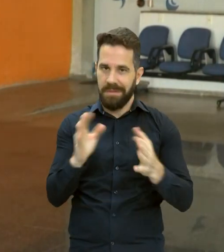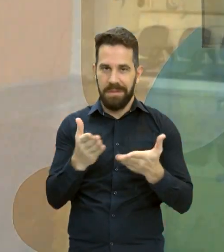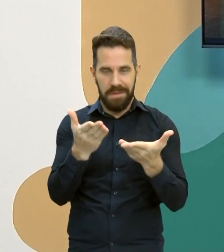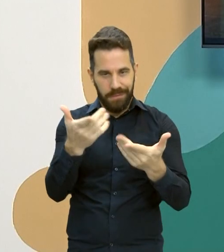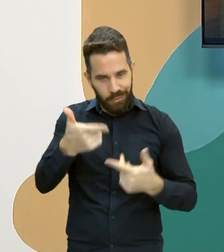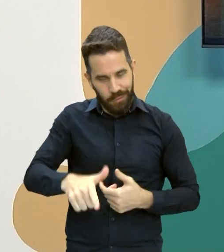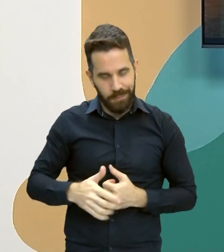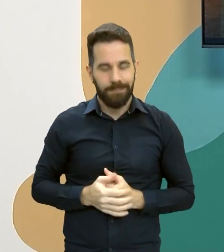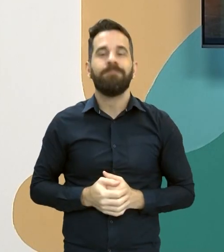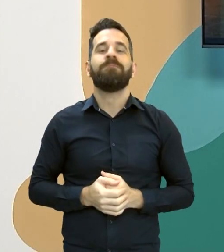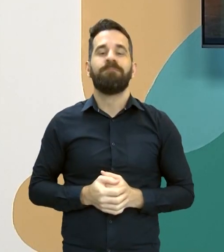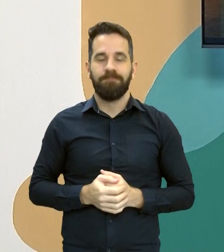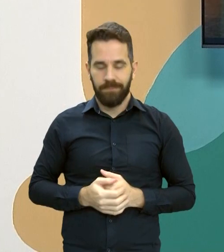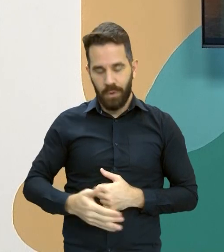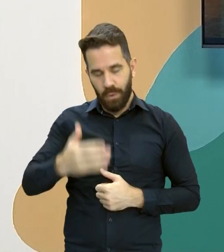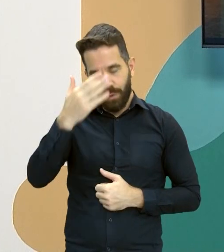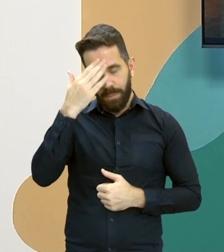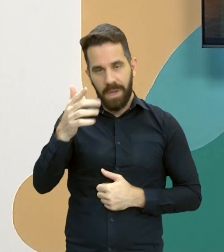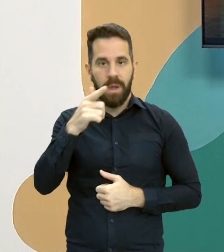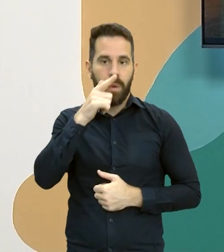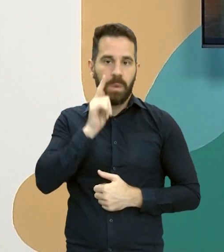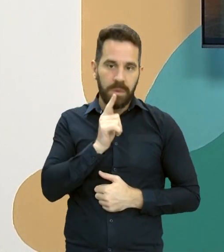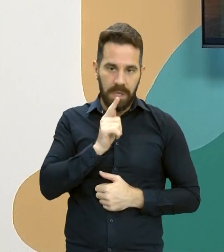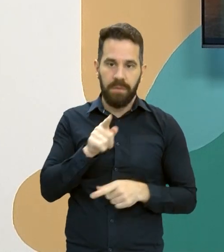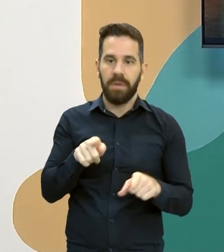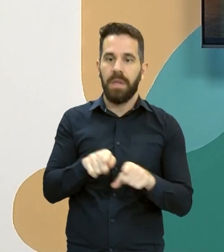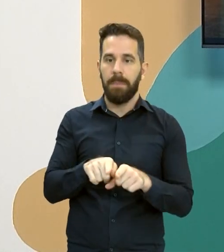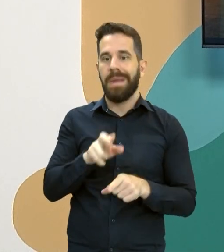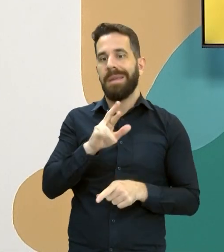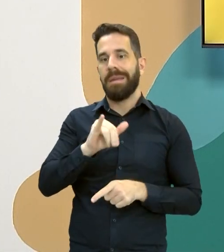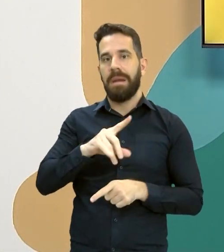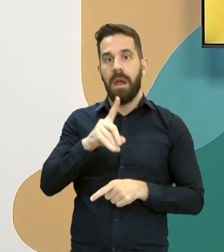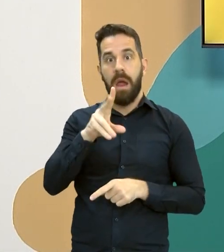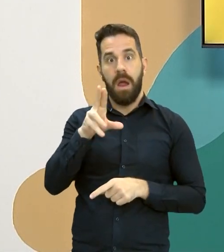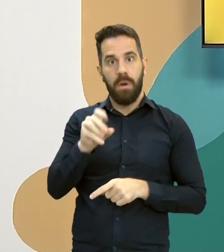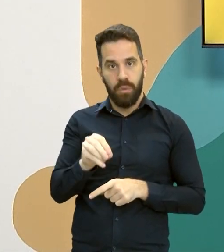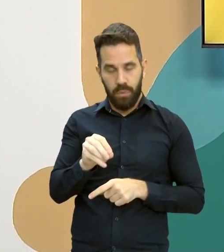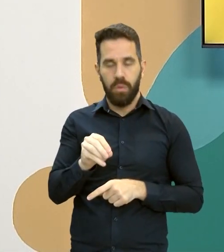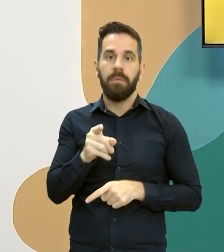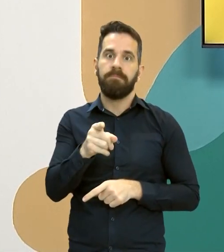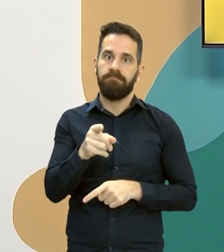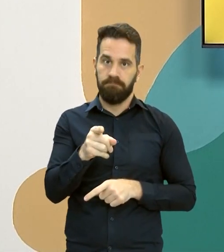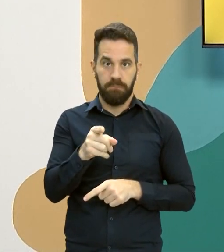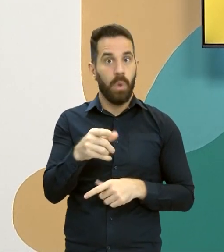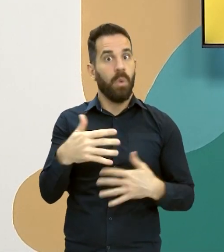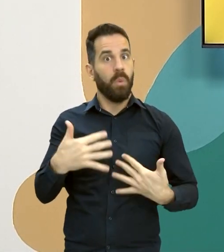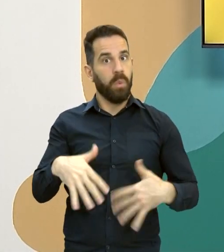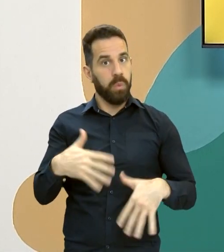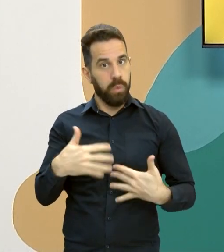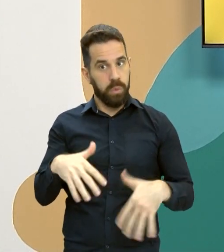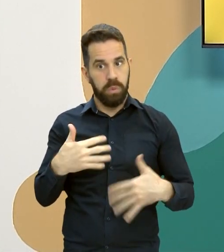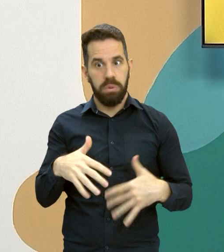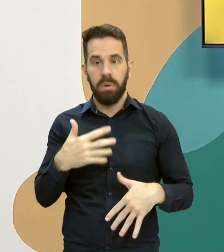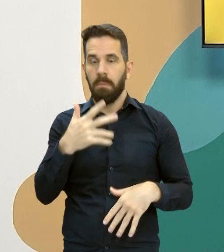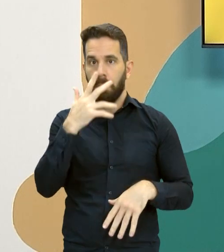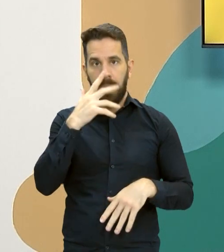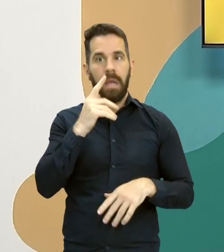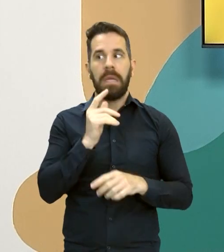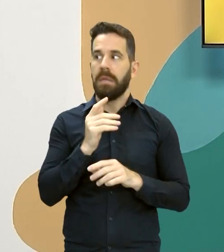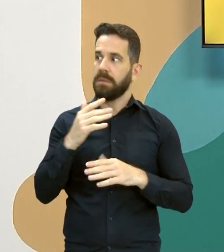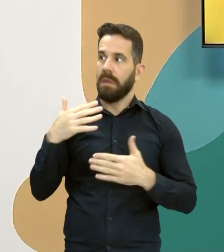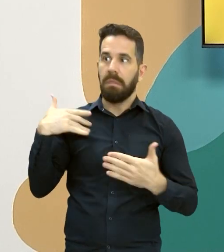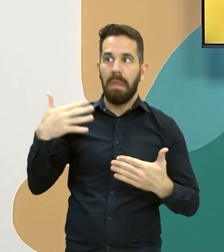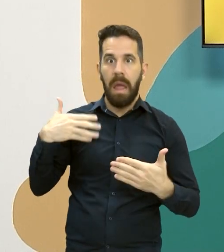Muito obrigado, Gustavo, obrigado também ao professor Ricardo. E olha só que bacana, né, gente, esse tempo aí realmente que foi diminuindo com o passar do